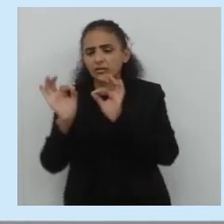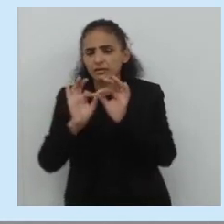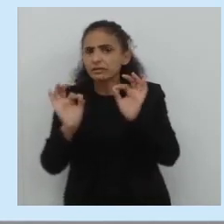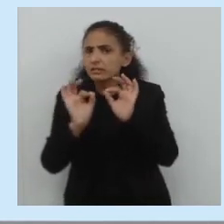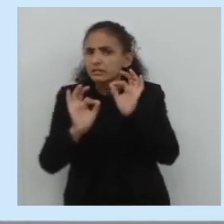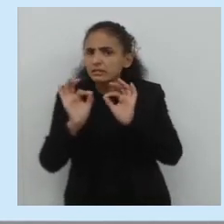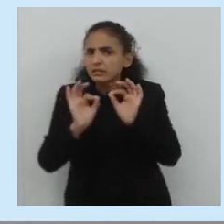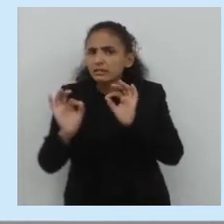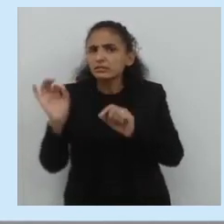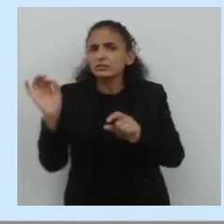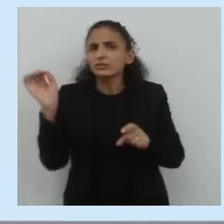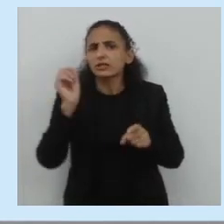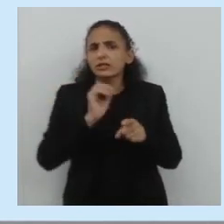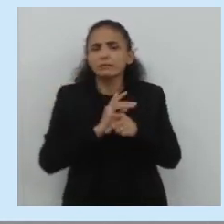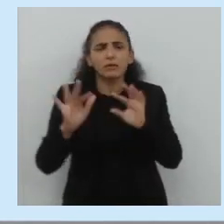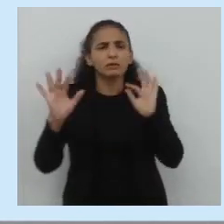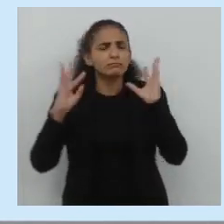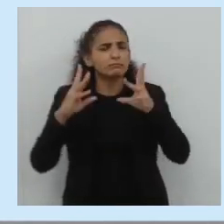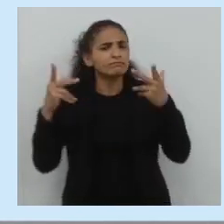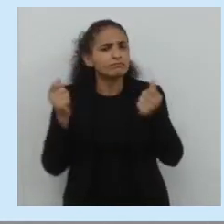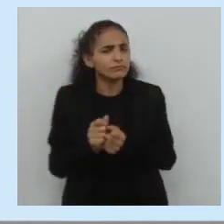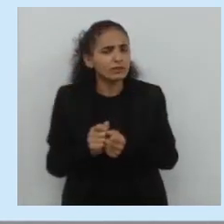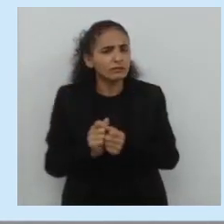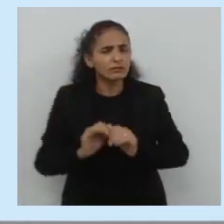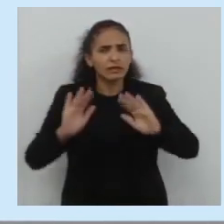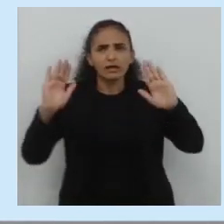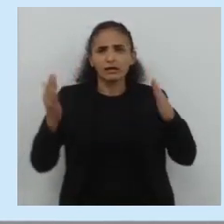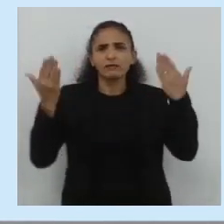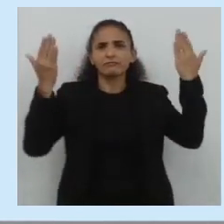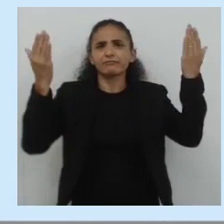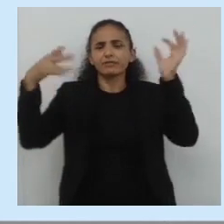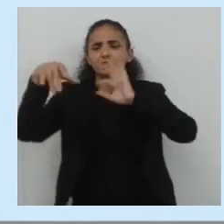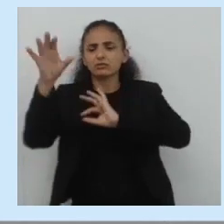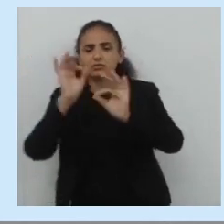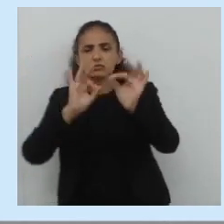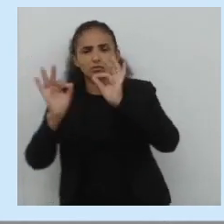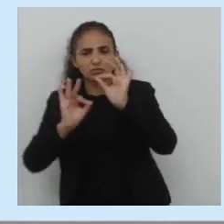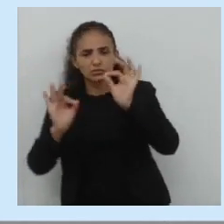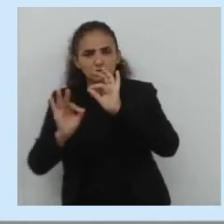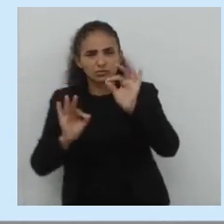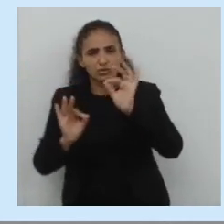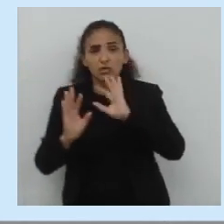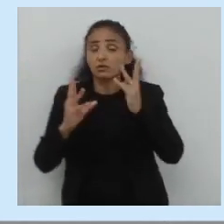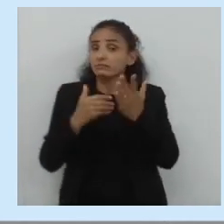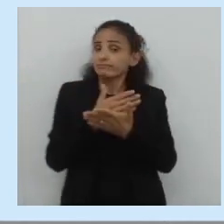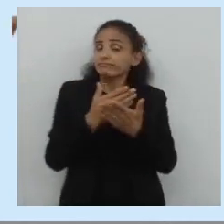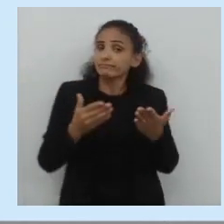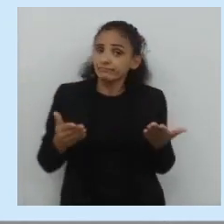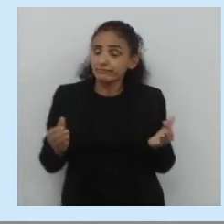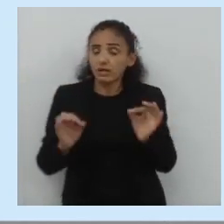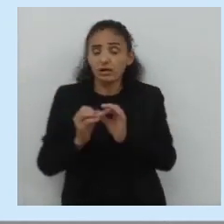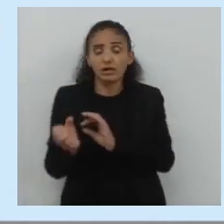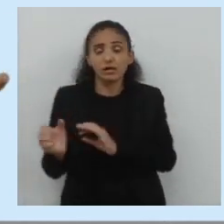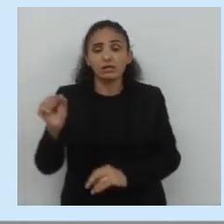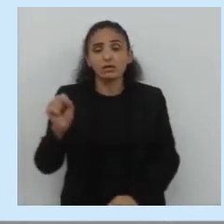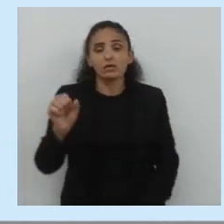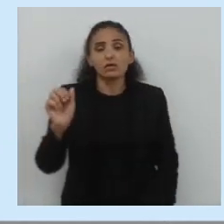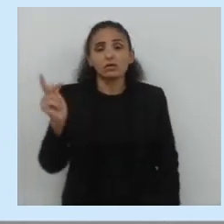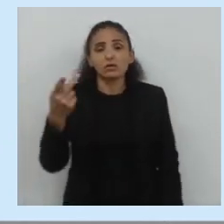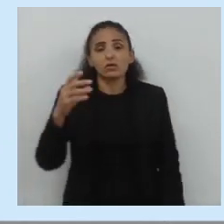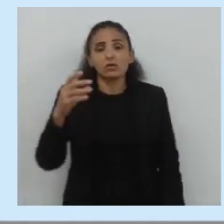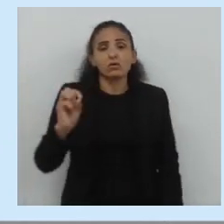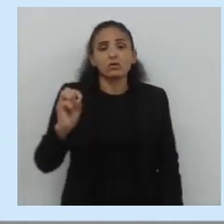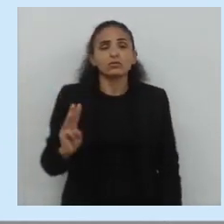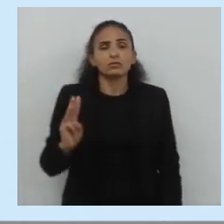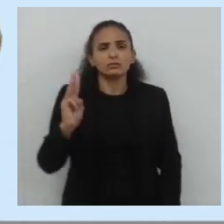campo semântico que estão preparando a ideia de quê? De um show, da organização de um show. Embora nós não tenhamos